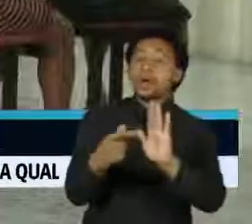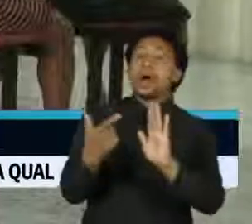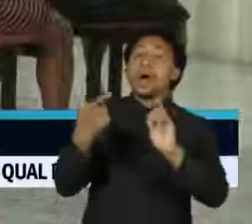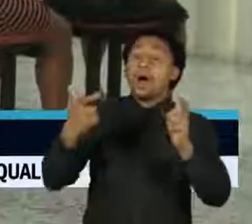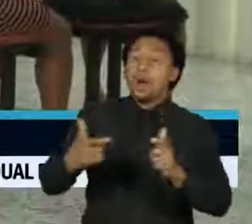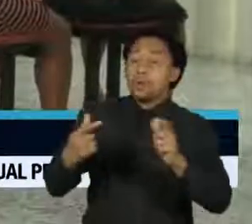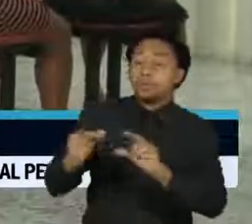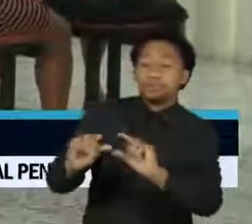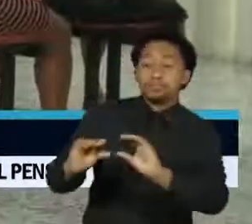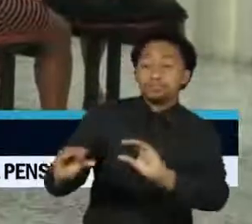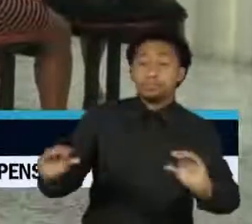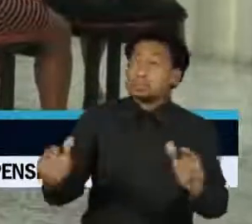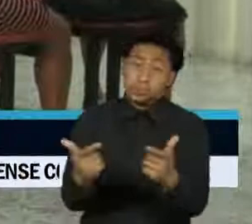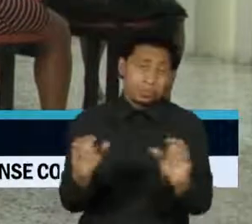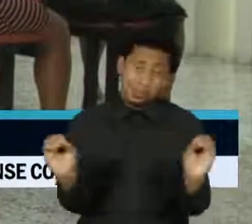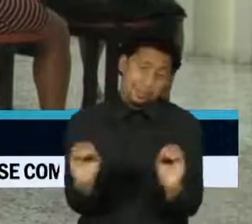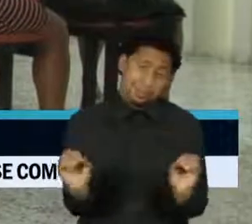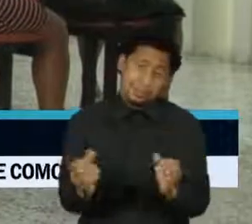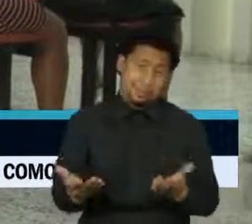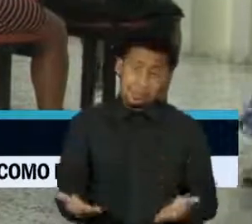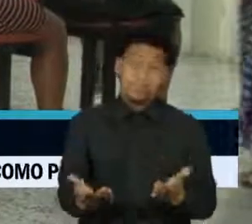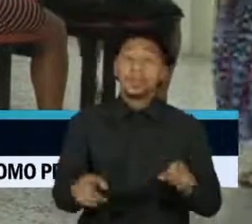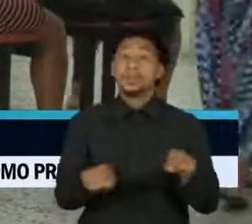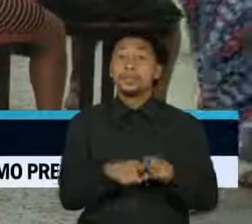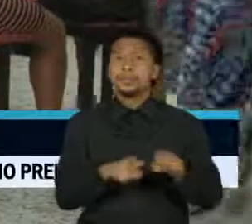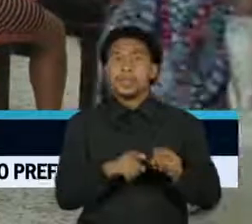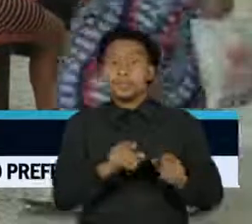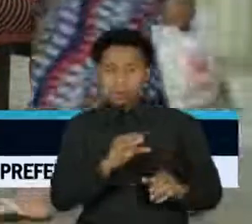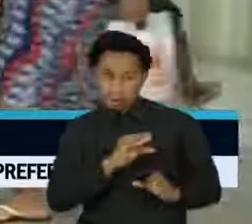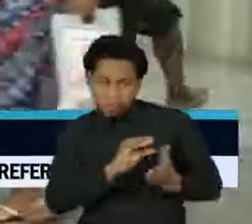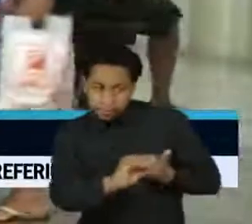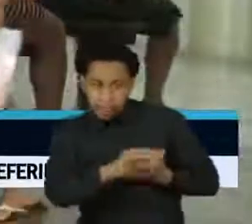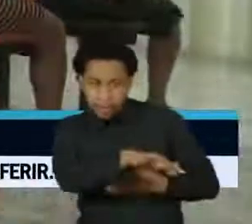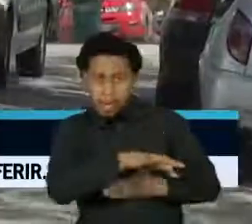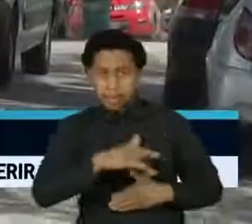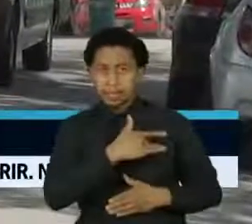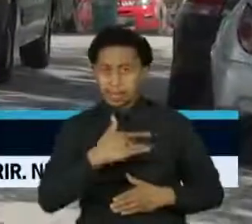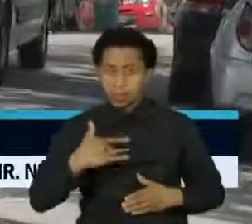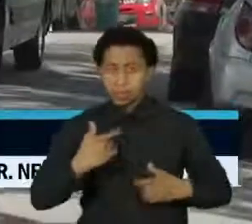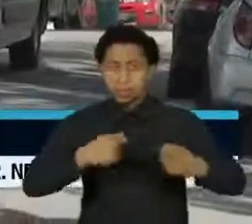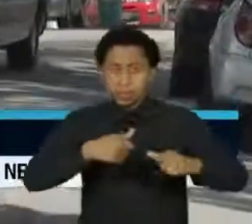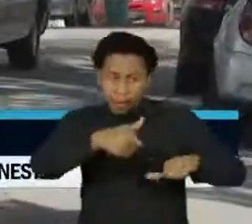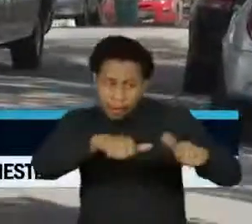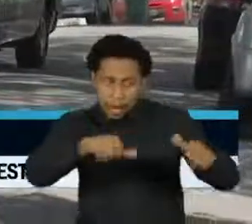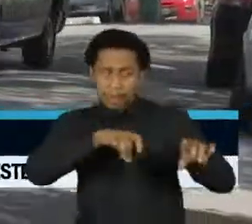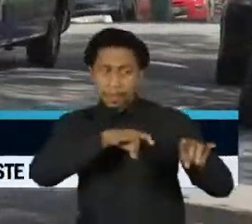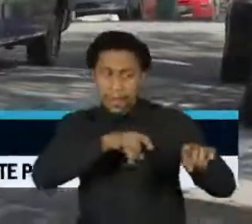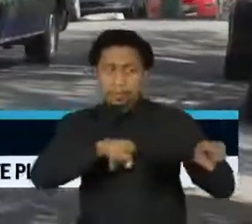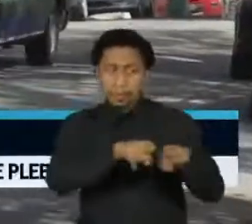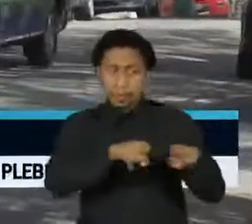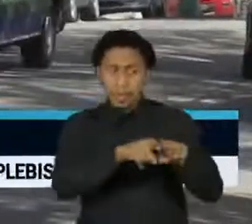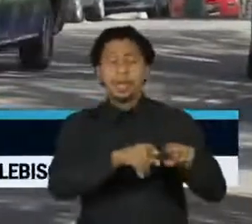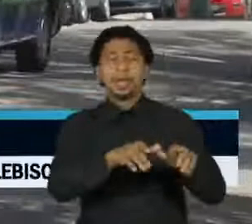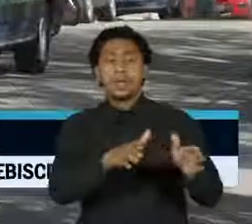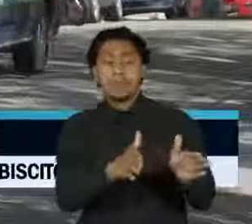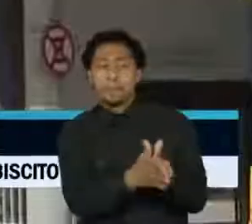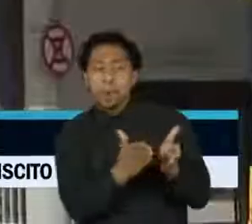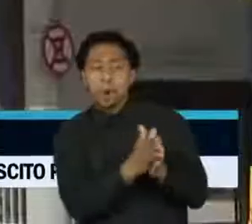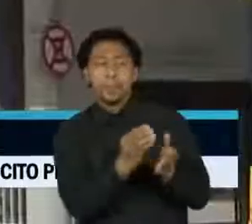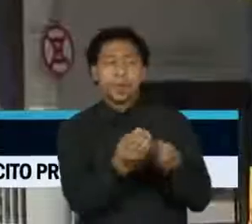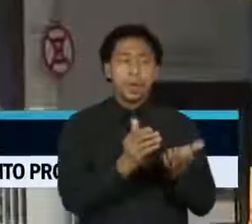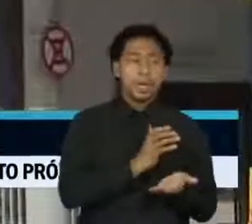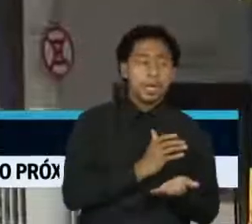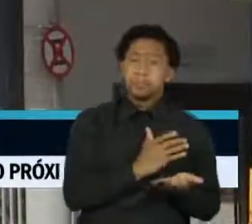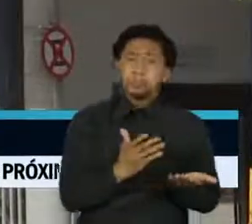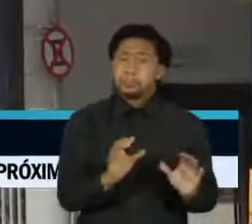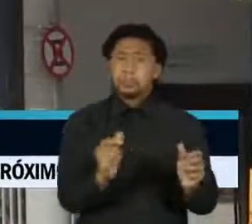sem levar em consideração fatores técnicos e condições socioeconômicas. Ou seja, a verba pode até ir